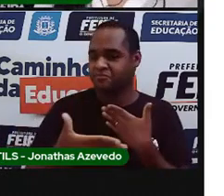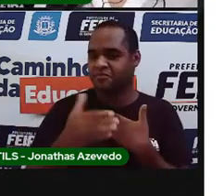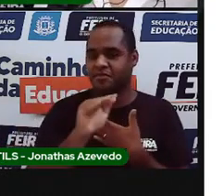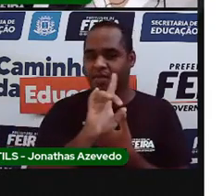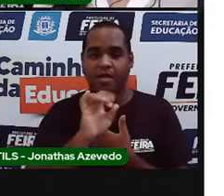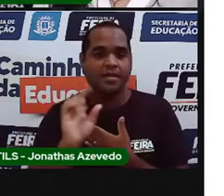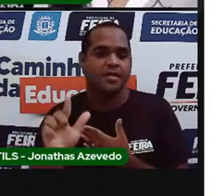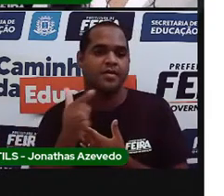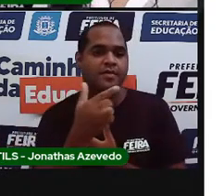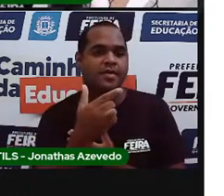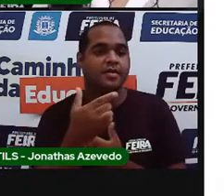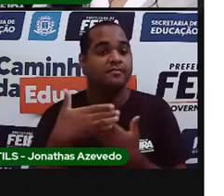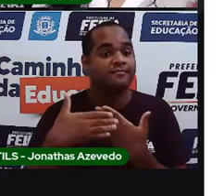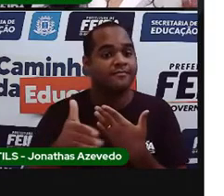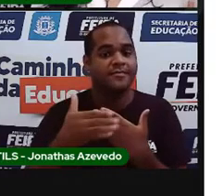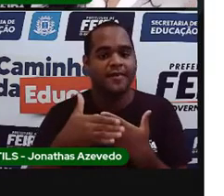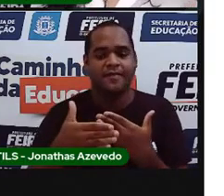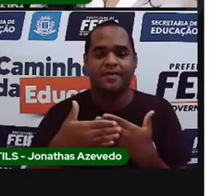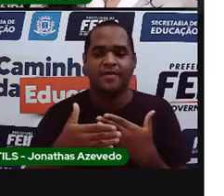Vamos lá?